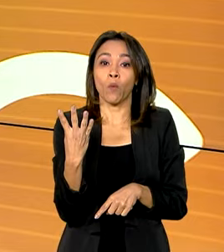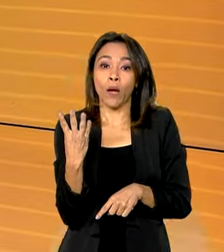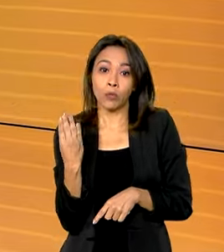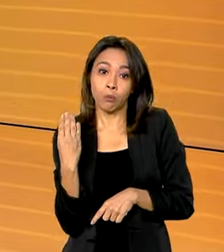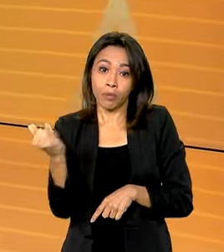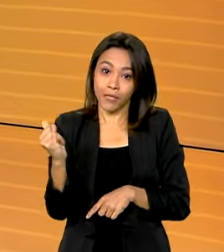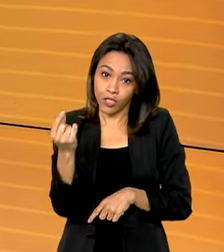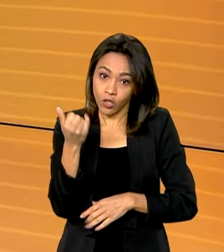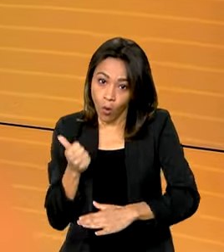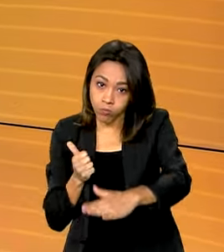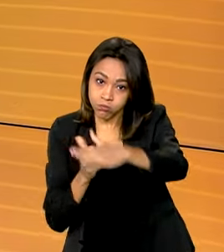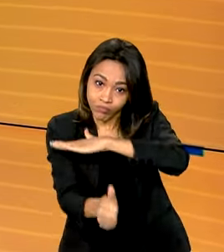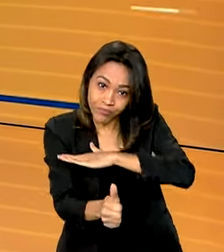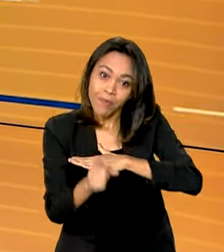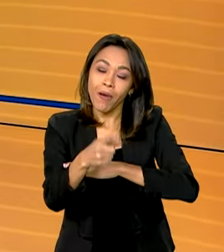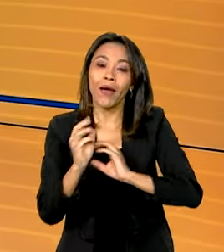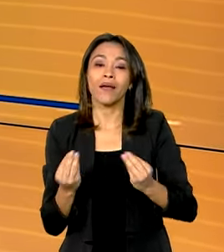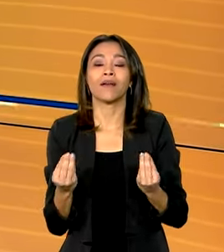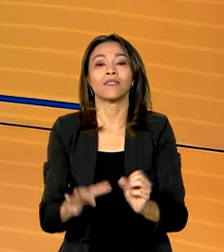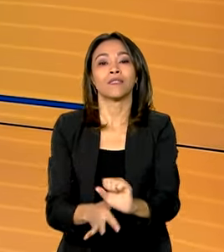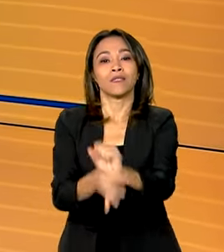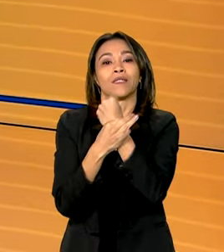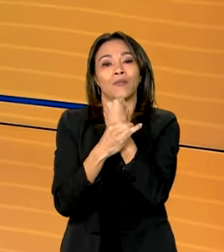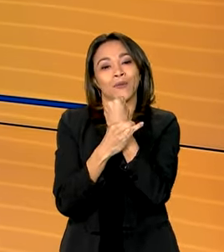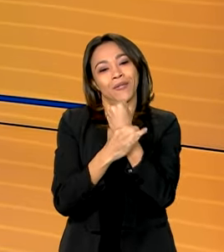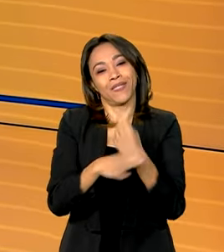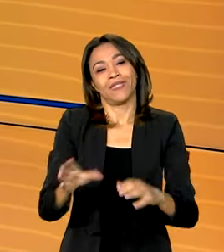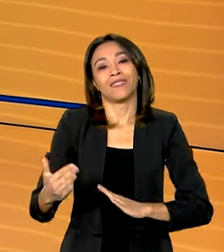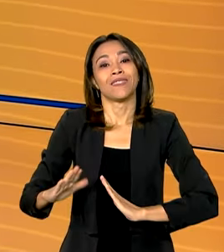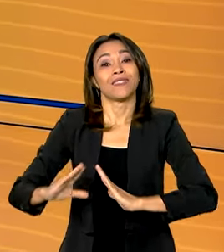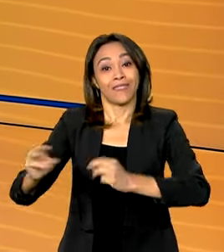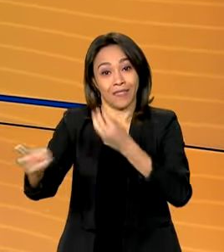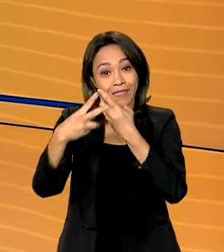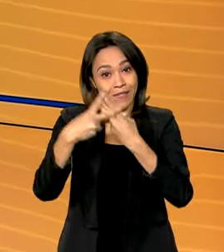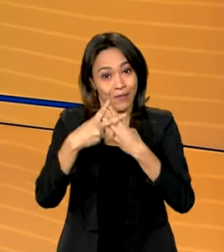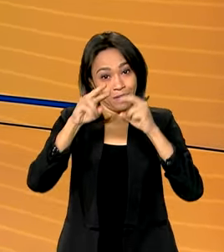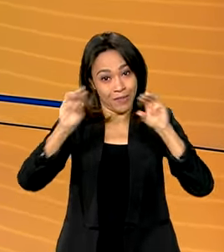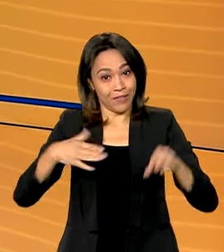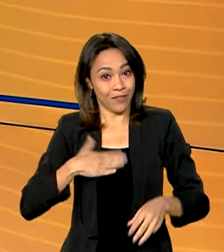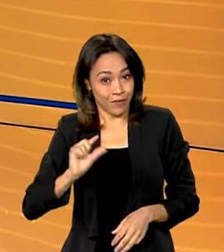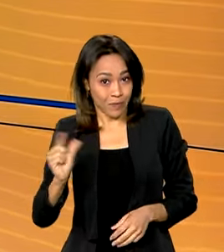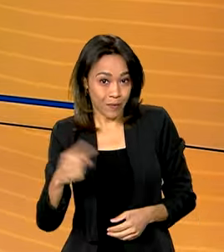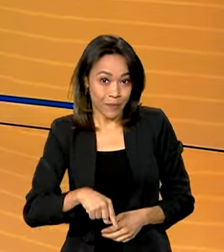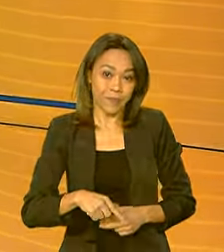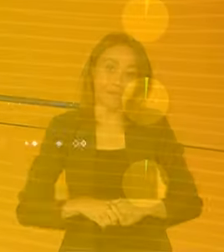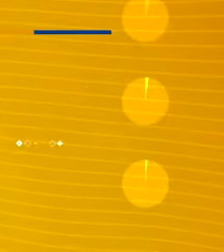investidos para modernizar a segurança pública e penitenciária. A gente volta em instante.